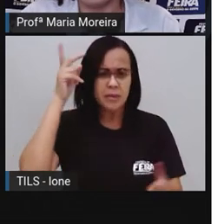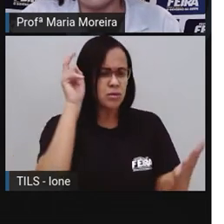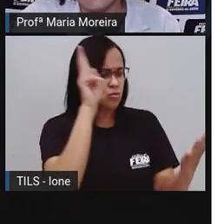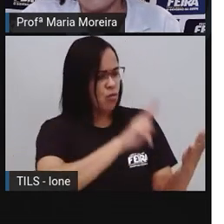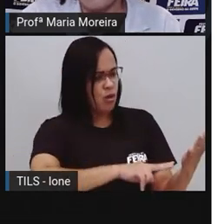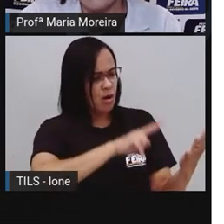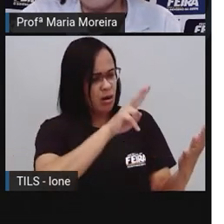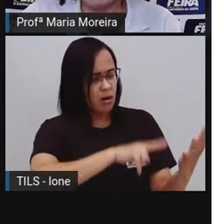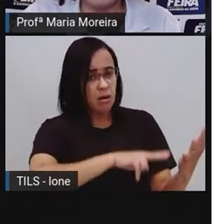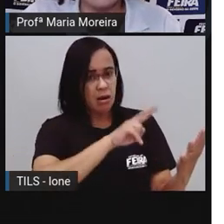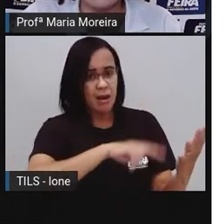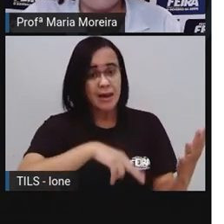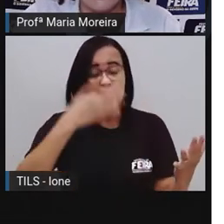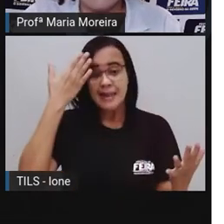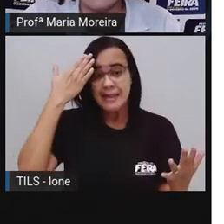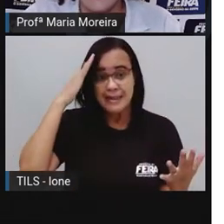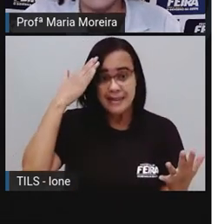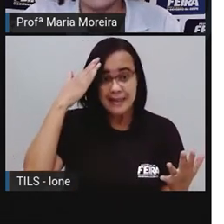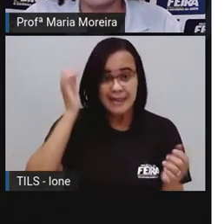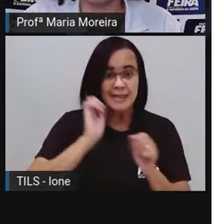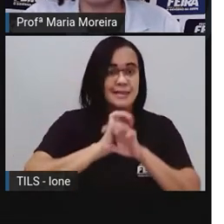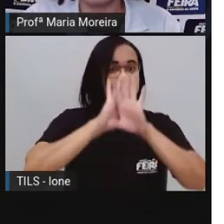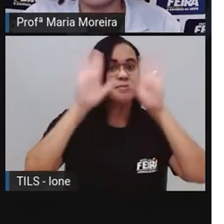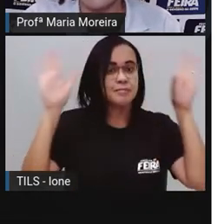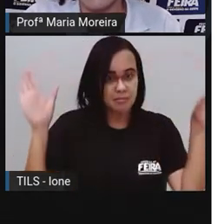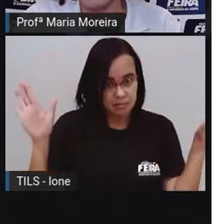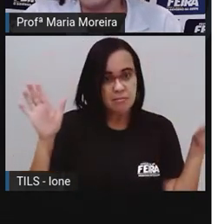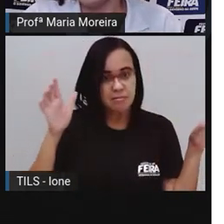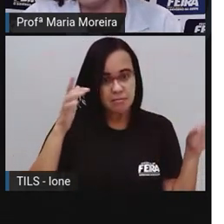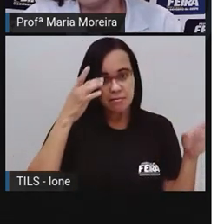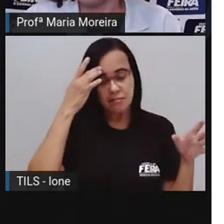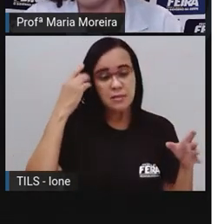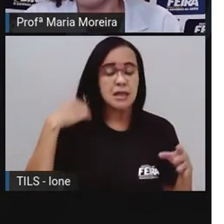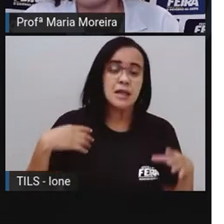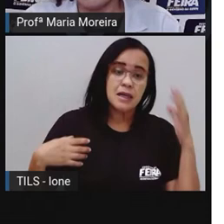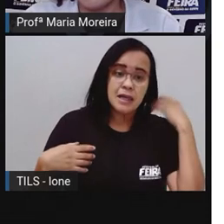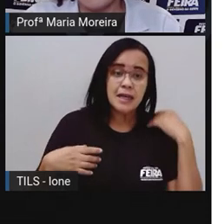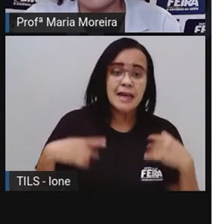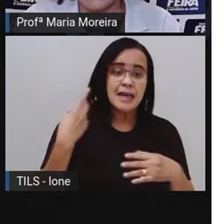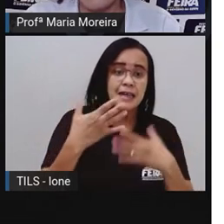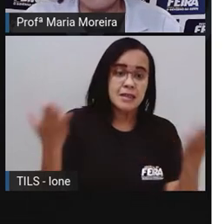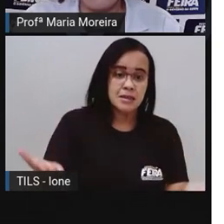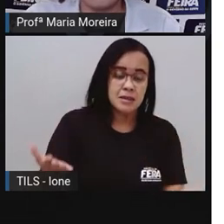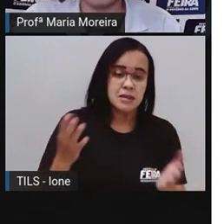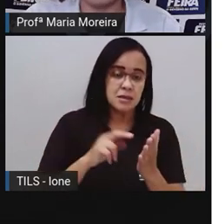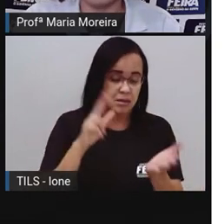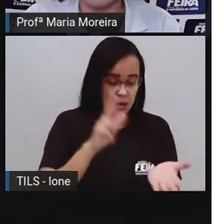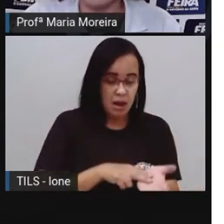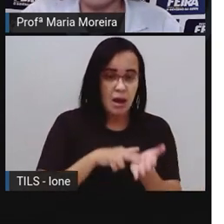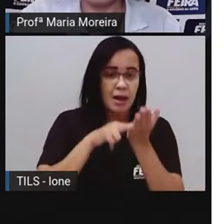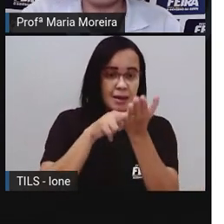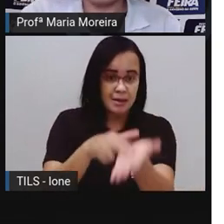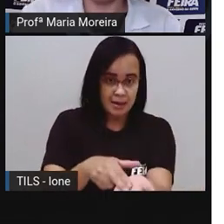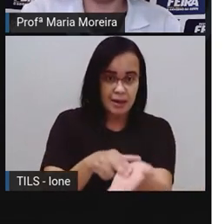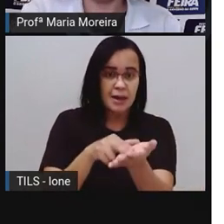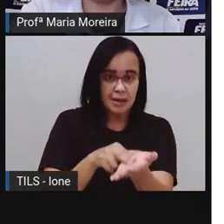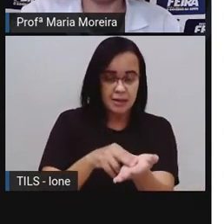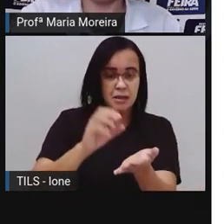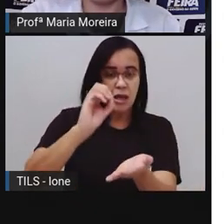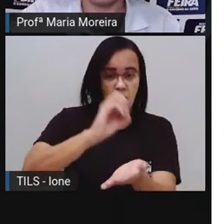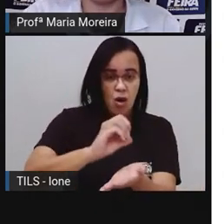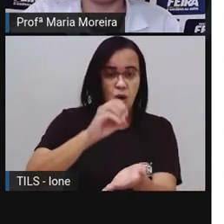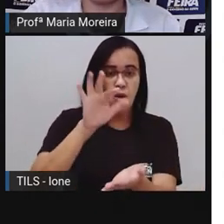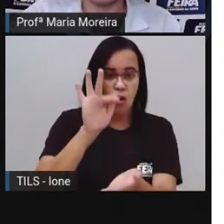entender. Muitas vezes, a carta oficial não tem um destinatário único, né? Tipo, eu não